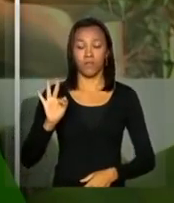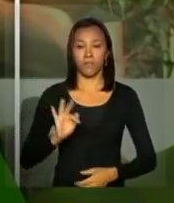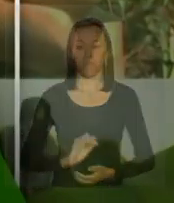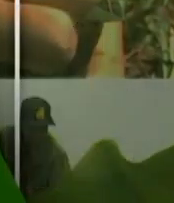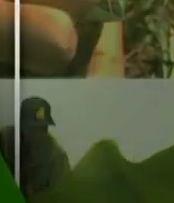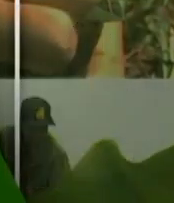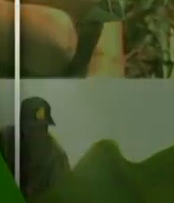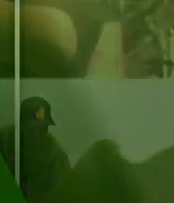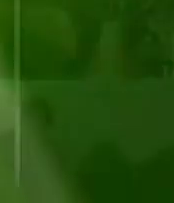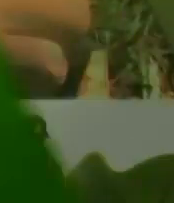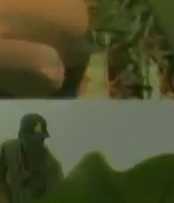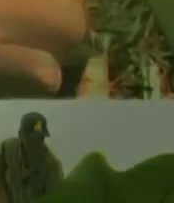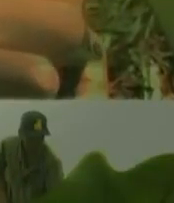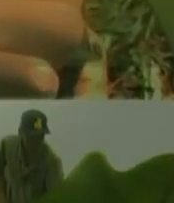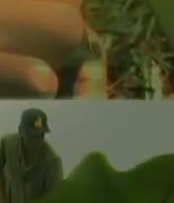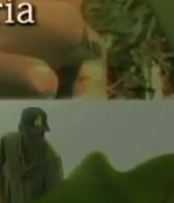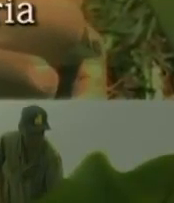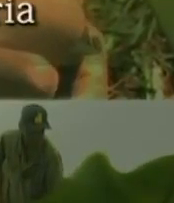Federal. Tchau.